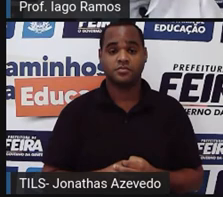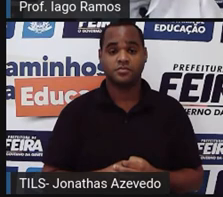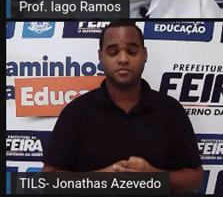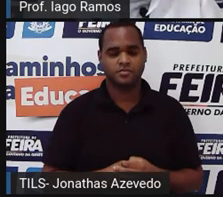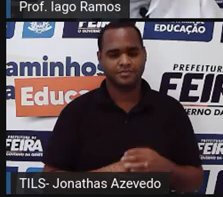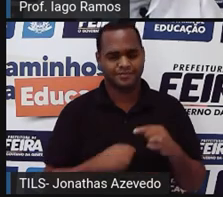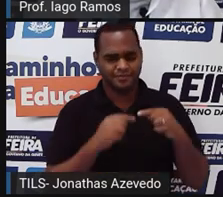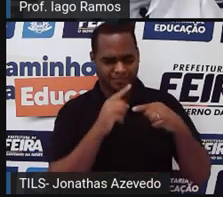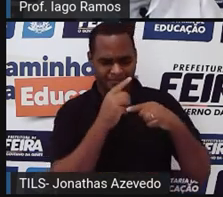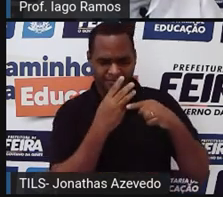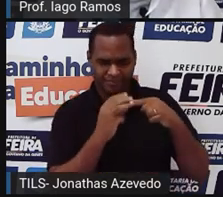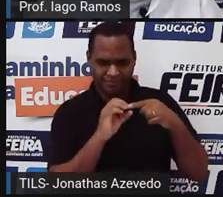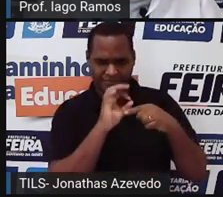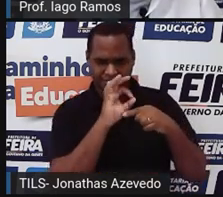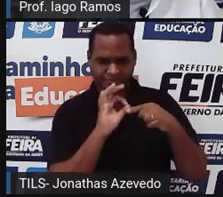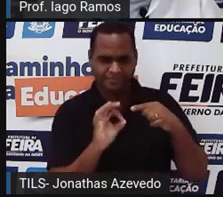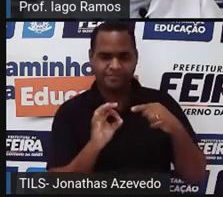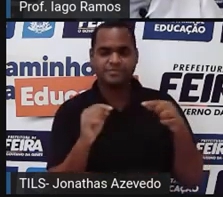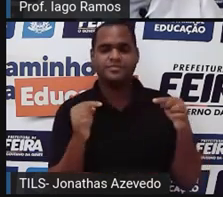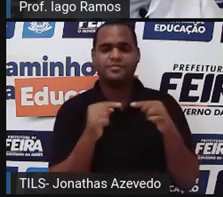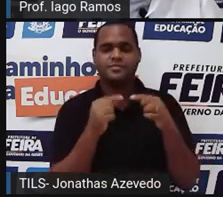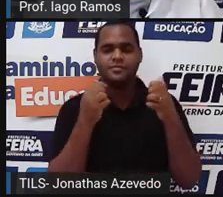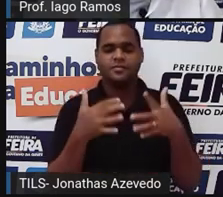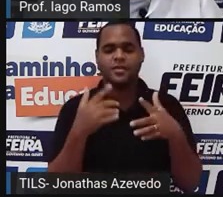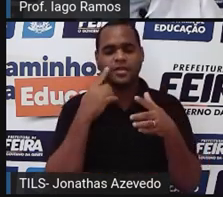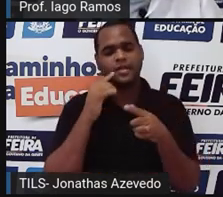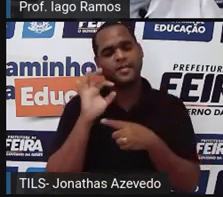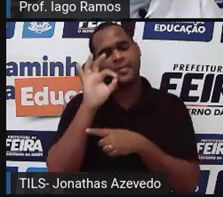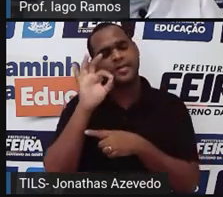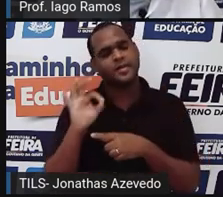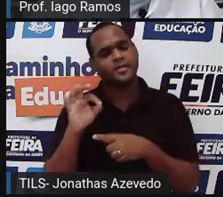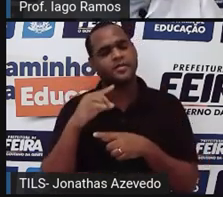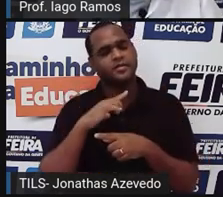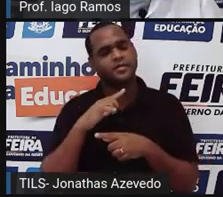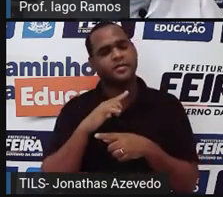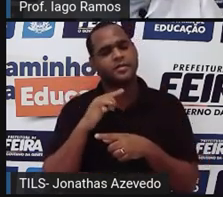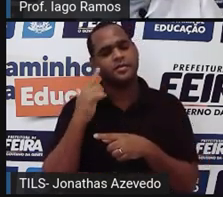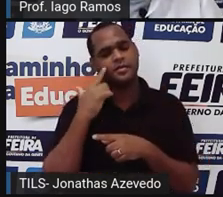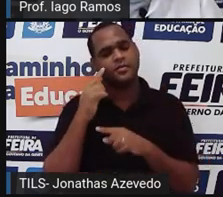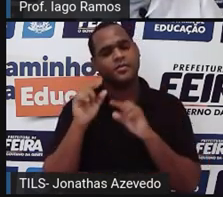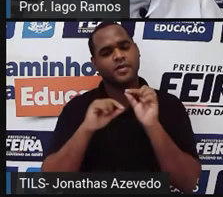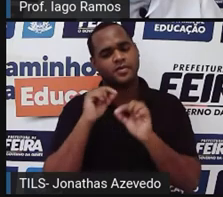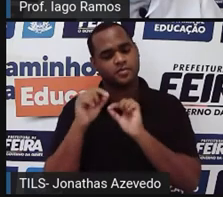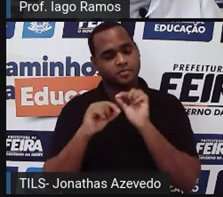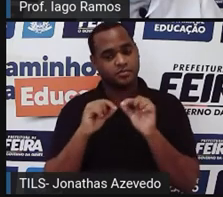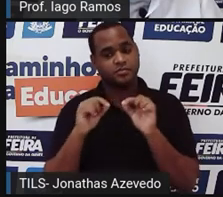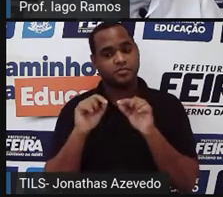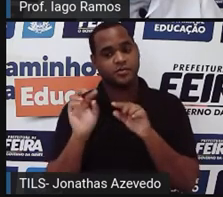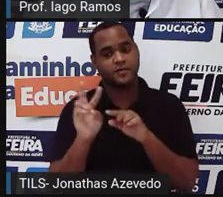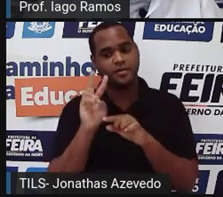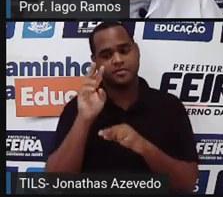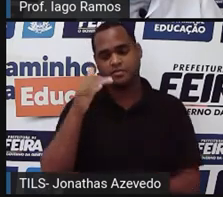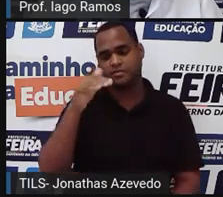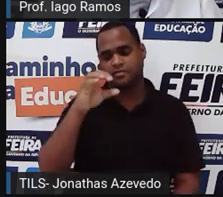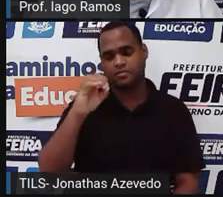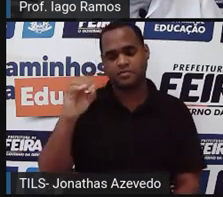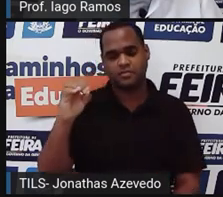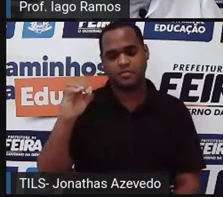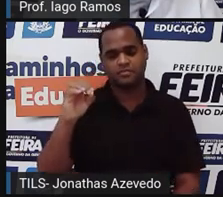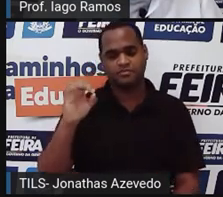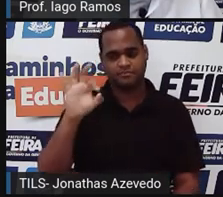Esses 30 alunos, em porcentagem, acompanha a seta, vale 100%.